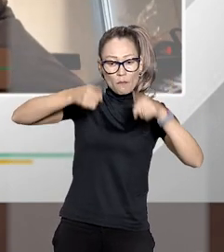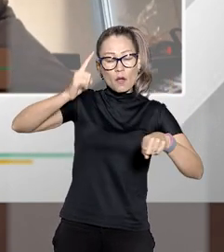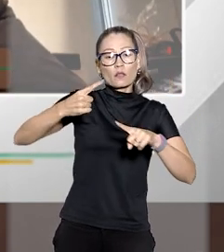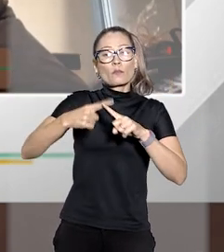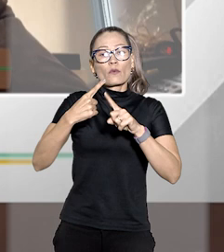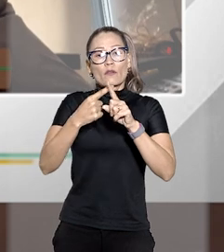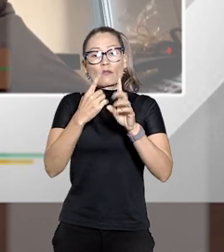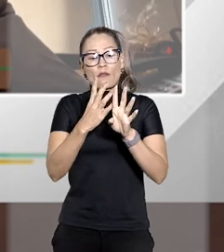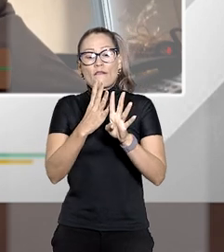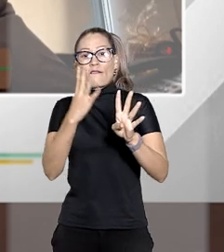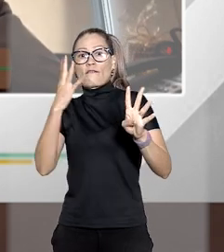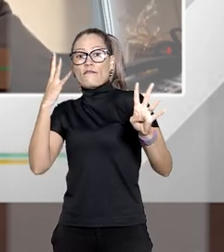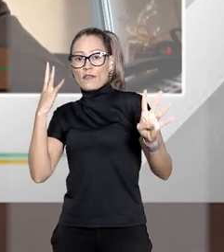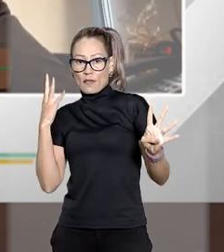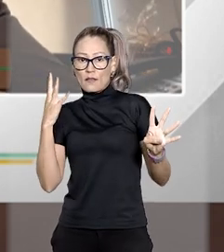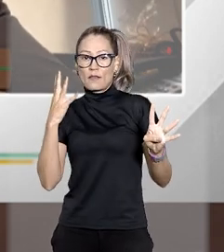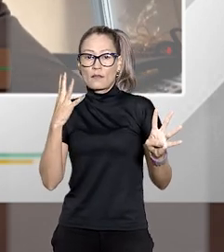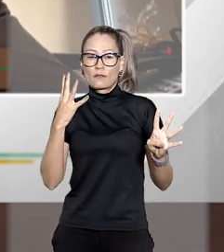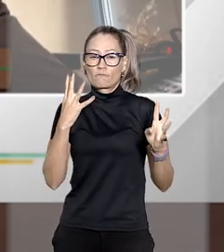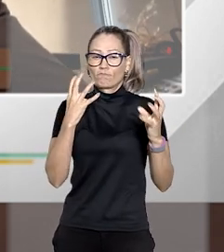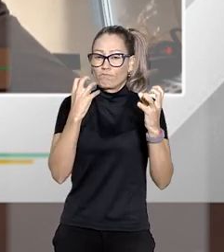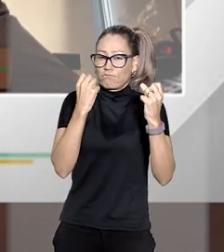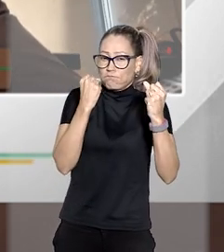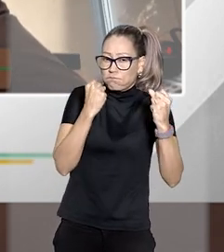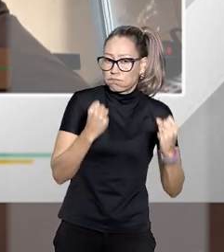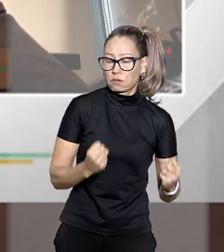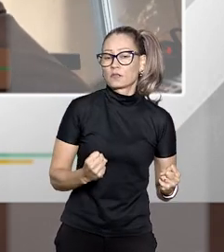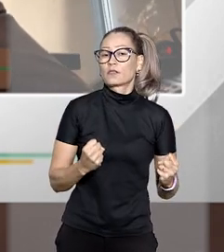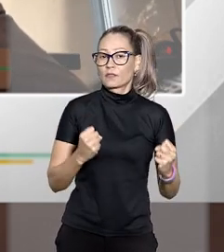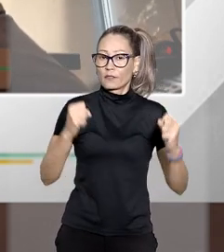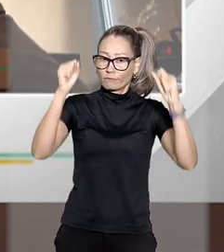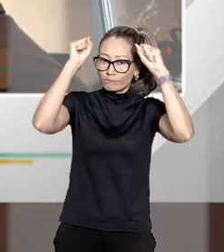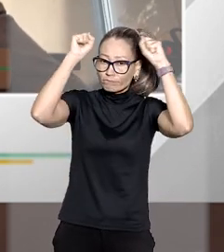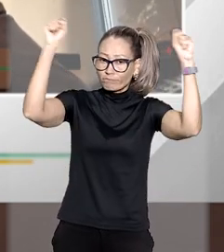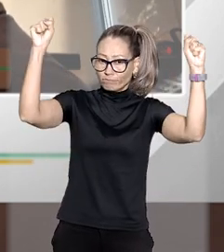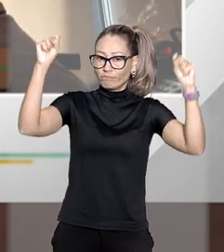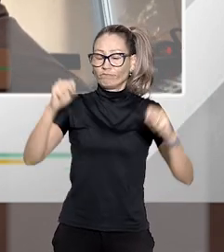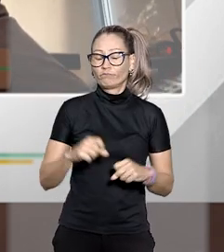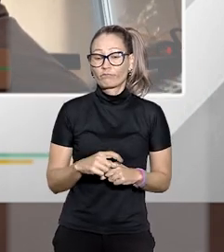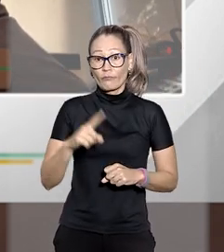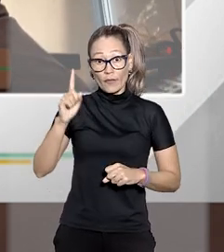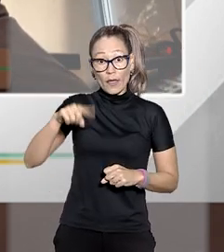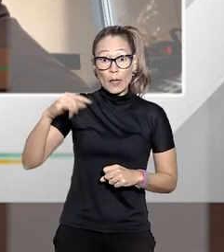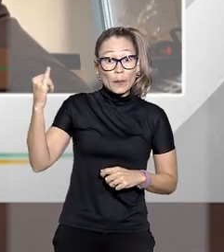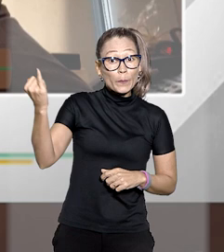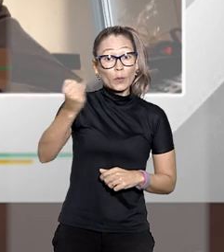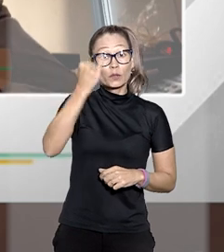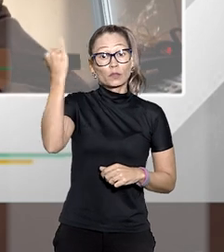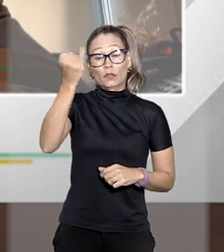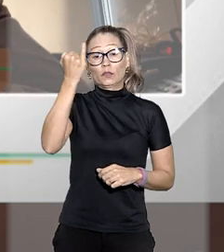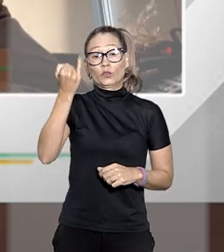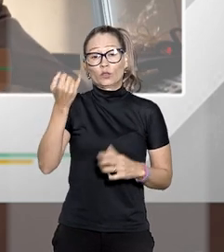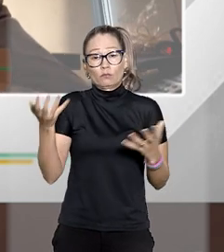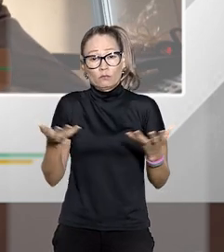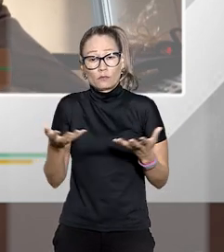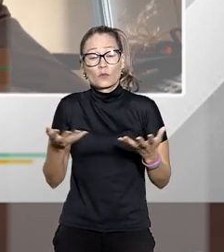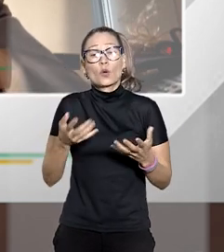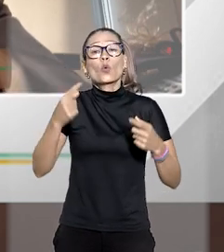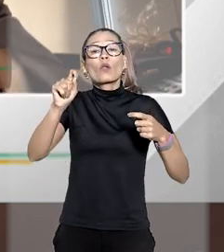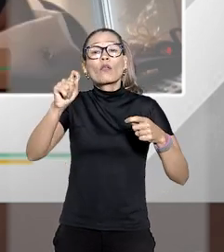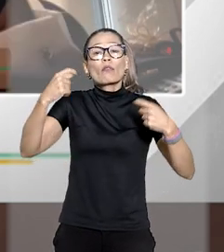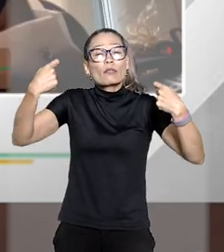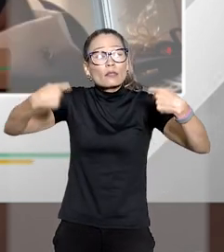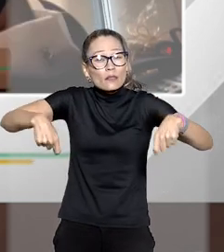porque está sobrecarregando o poder judiciário então acho que esse é um ponto importantíssimo de ser destacado